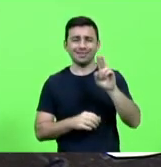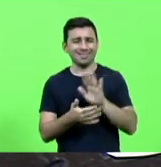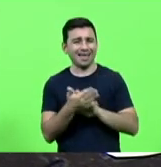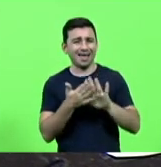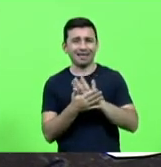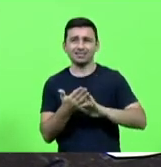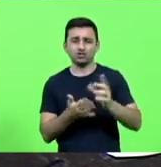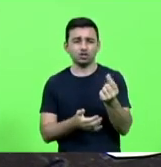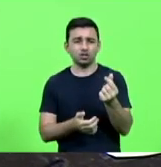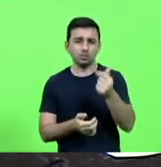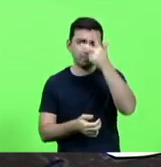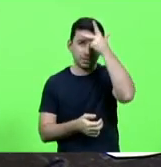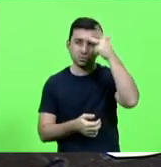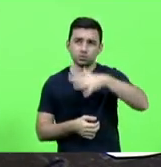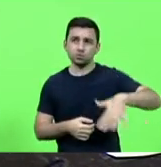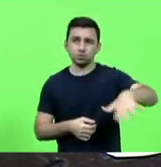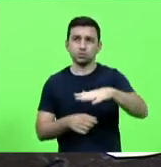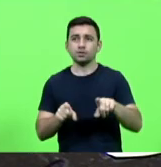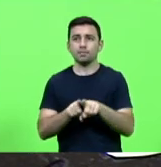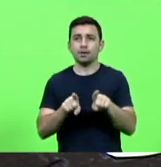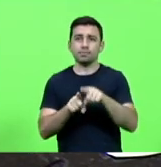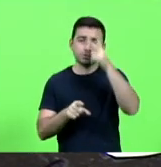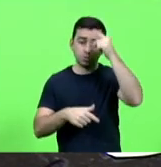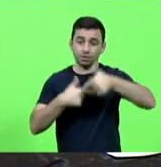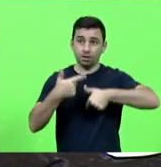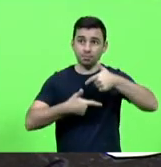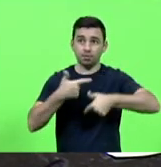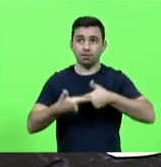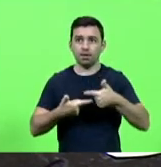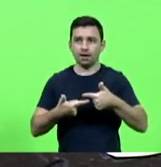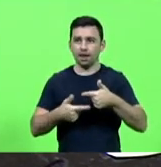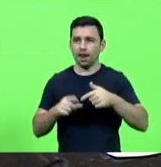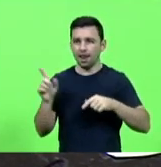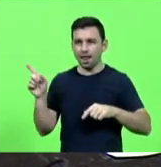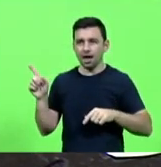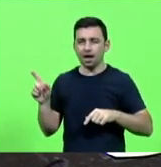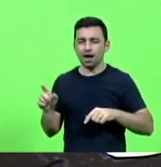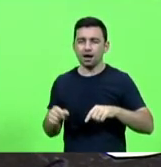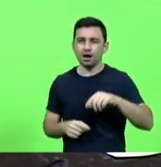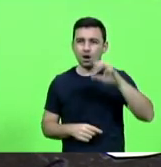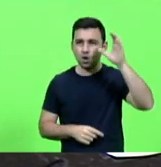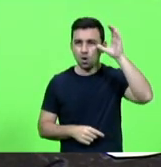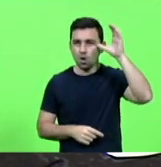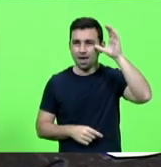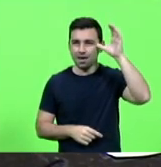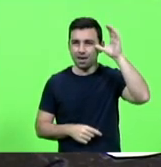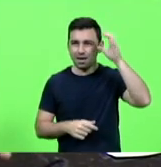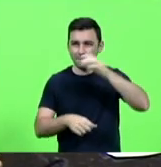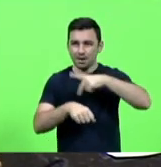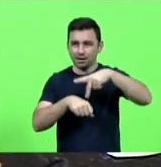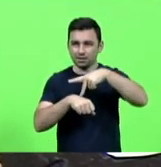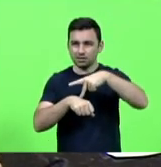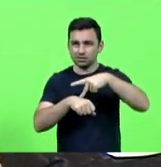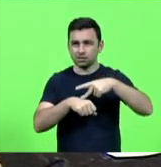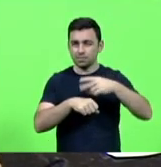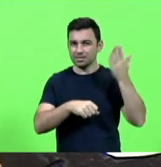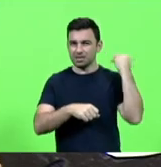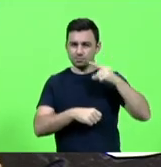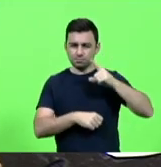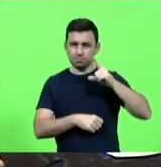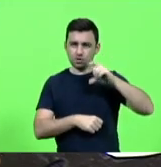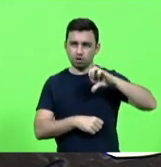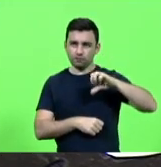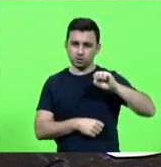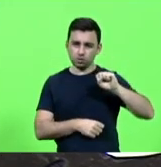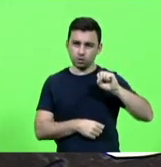e nem a produtividade do mercado do trabalho enquanto a Coreia cresceu a Coreia do Sul cresceu a sua produtividade desde 1980 em